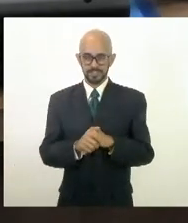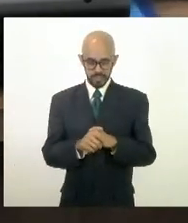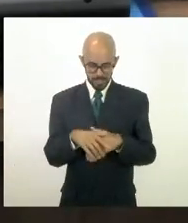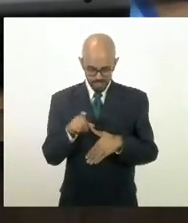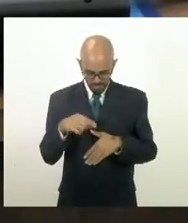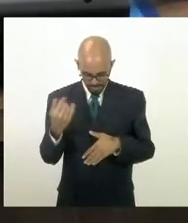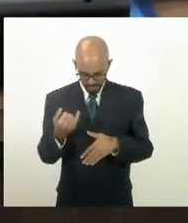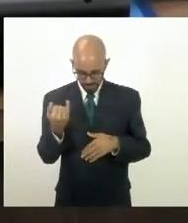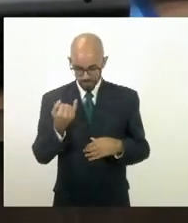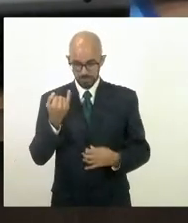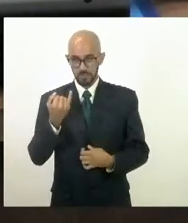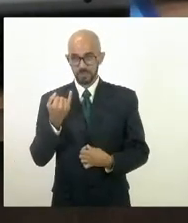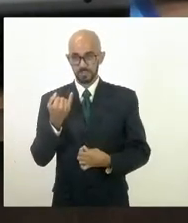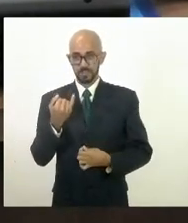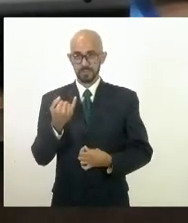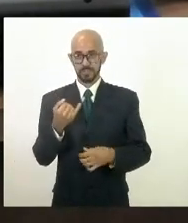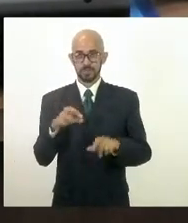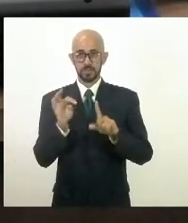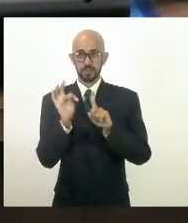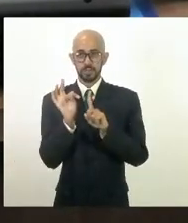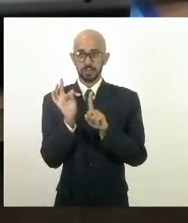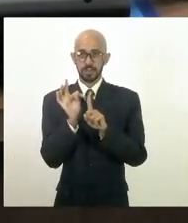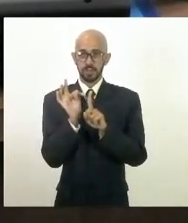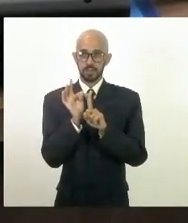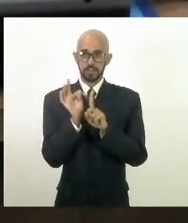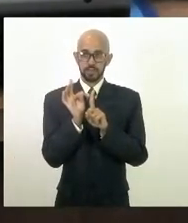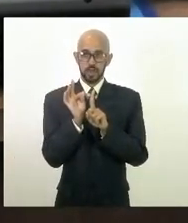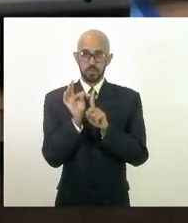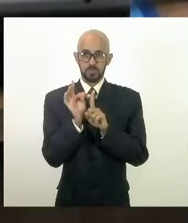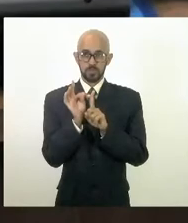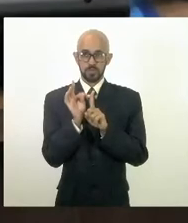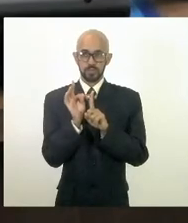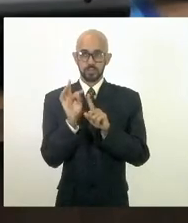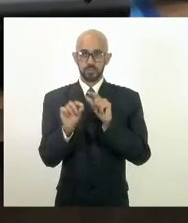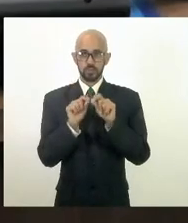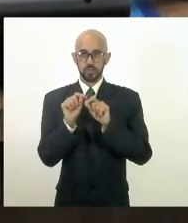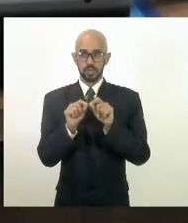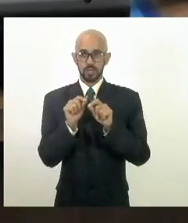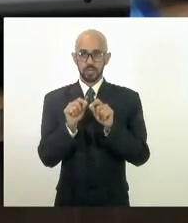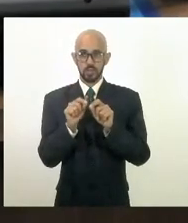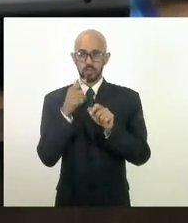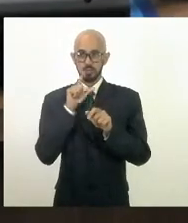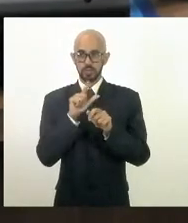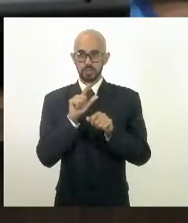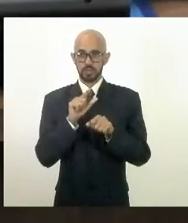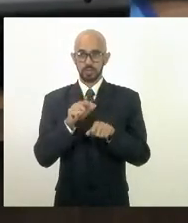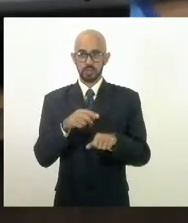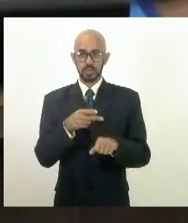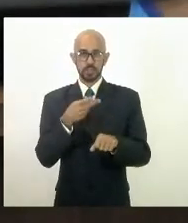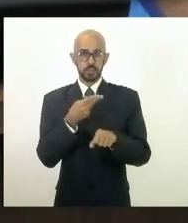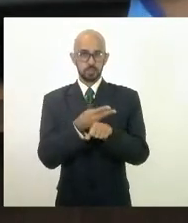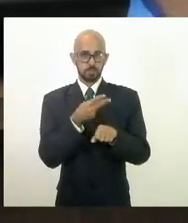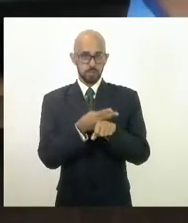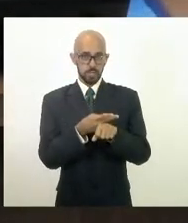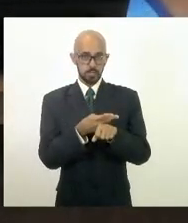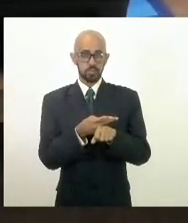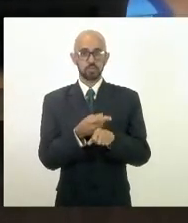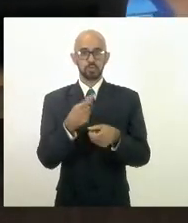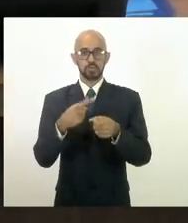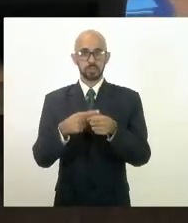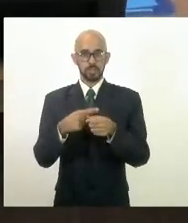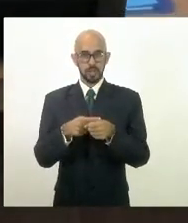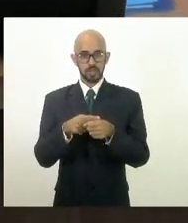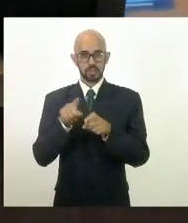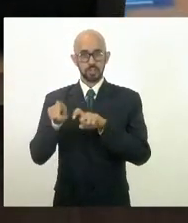muito importante para Teresópolis consolidar esse título de cidade da